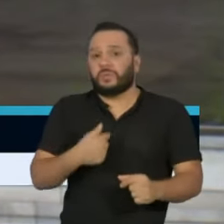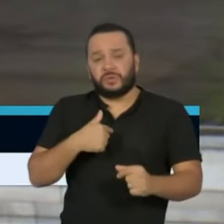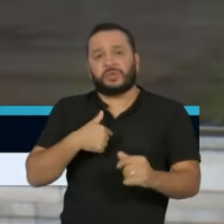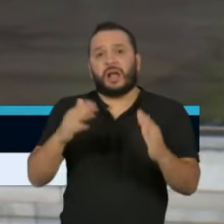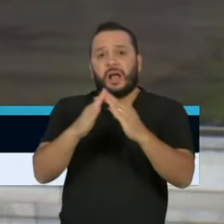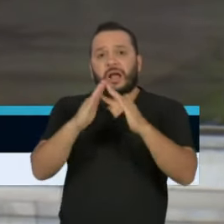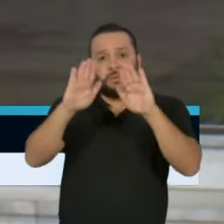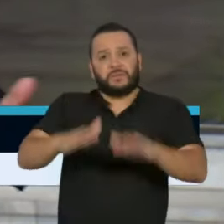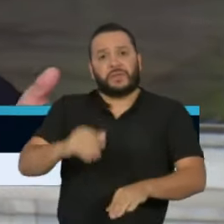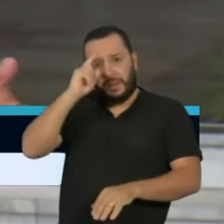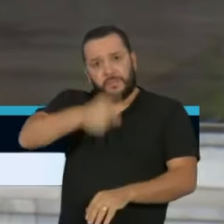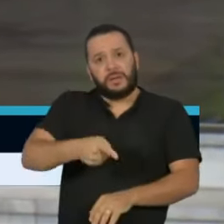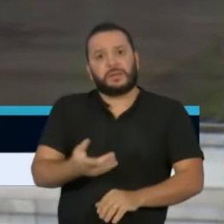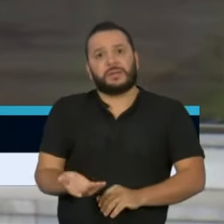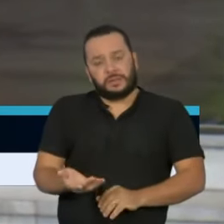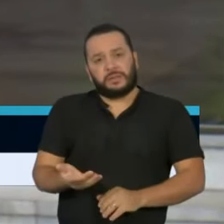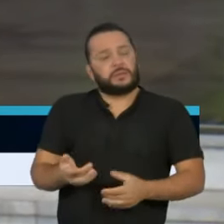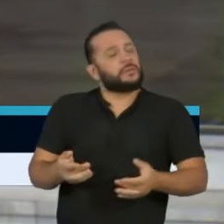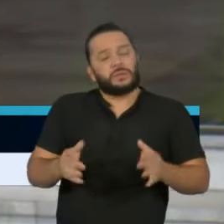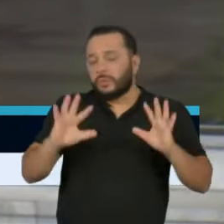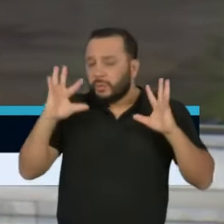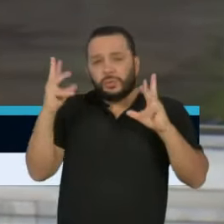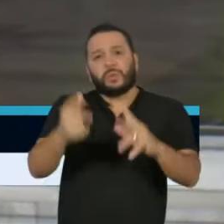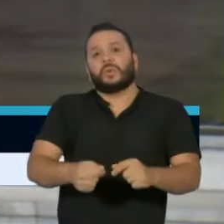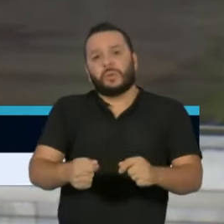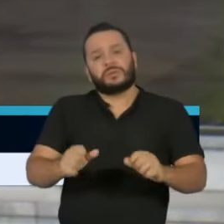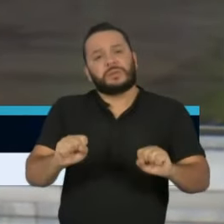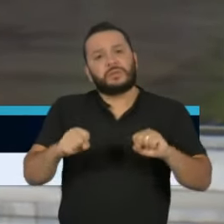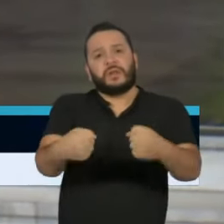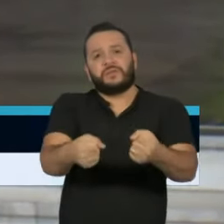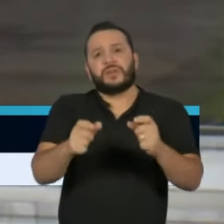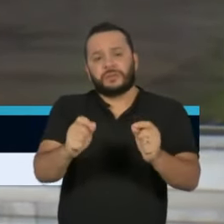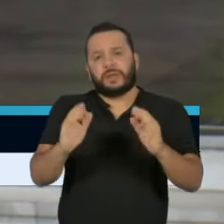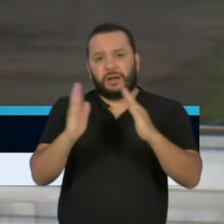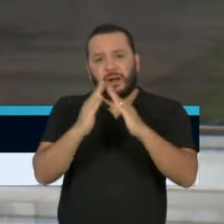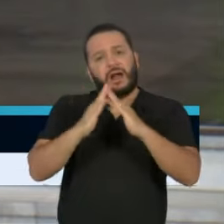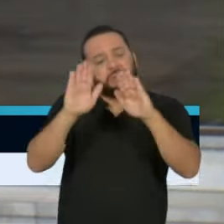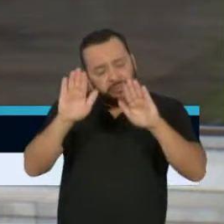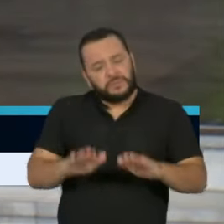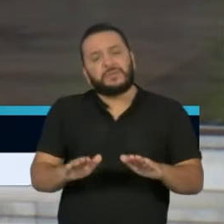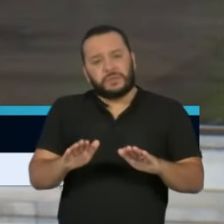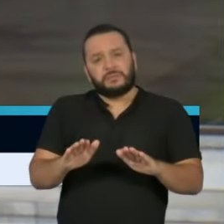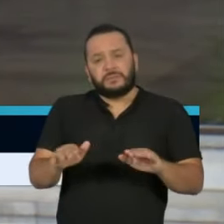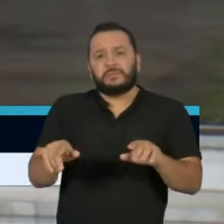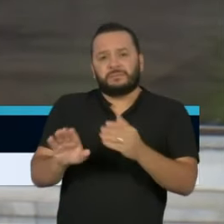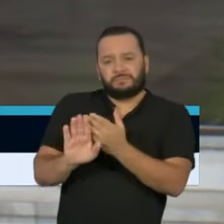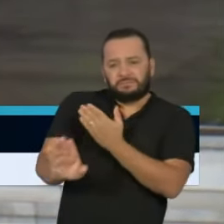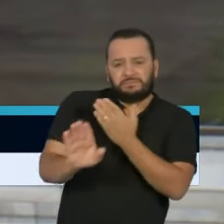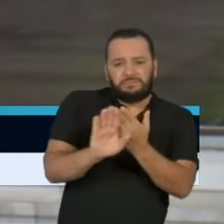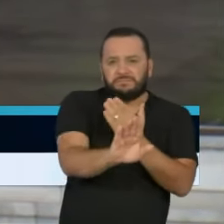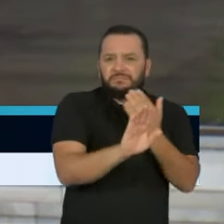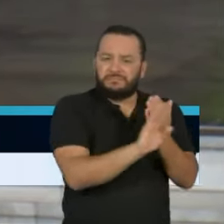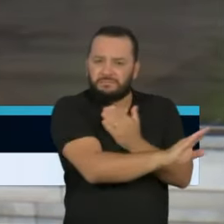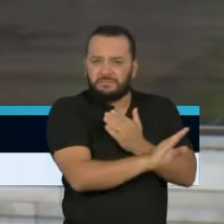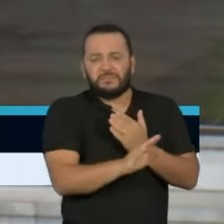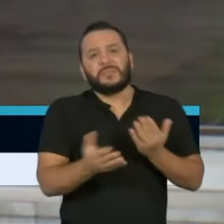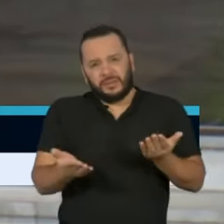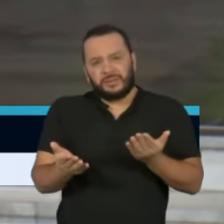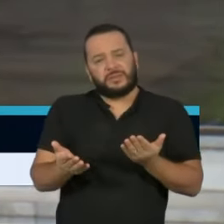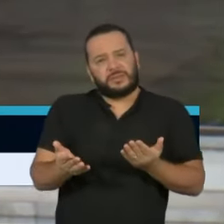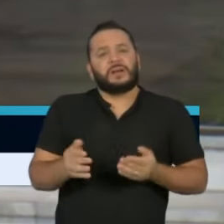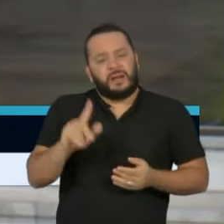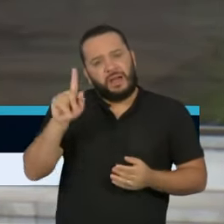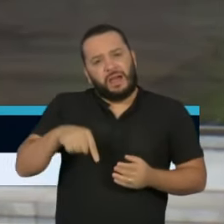Todos eles, em unanimidade, defendem a quarentena, defendem o afastamento, o isolamento, de acordo com a